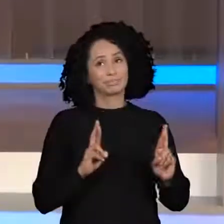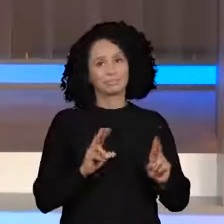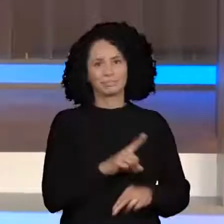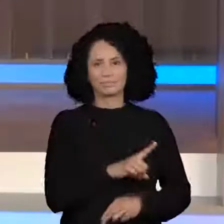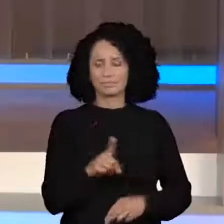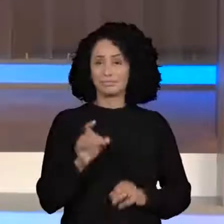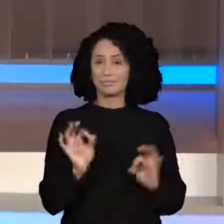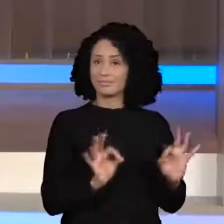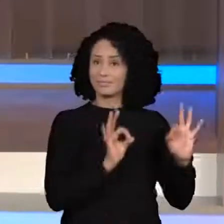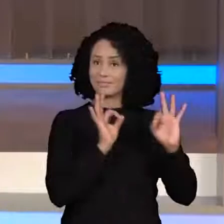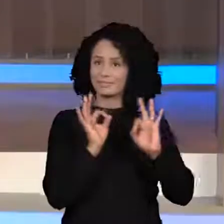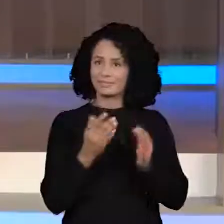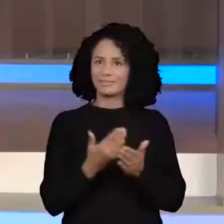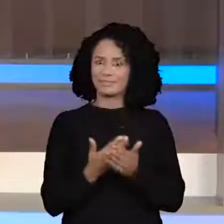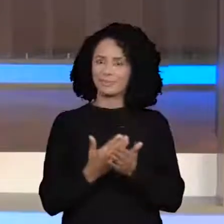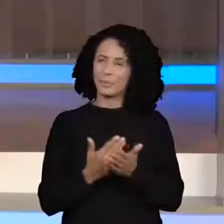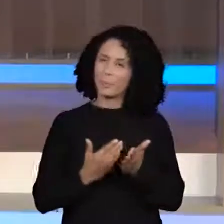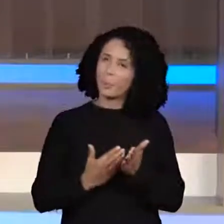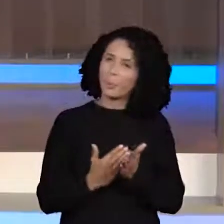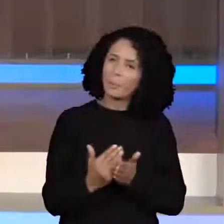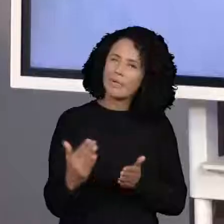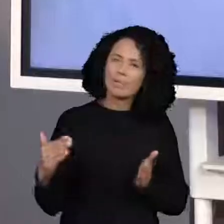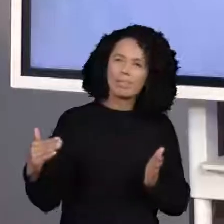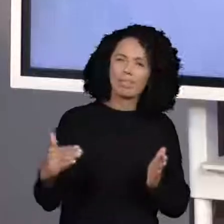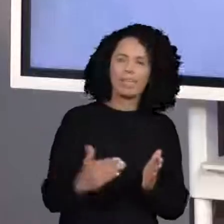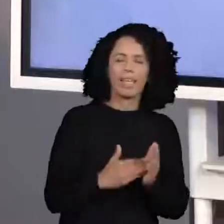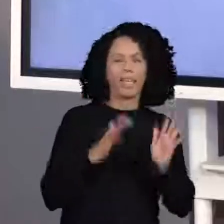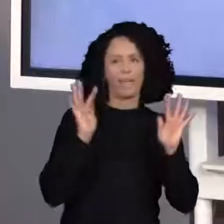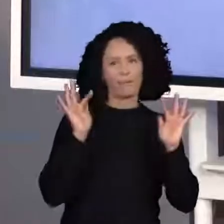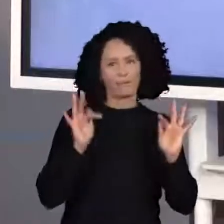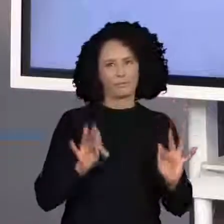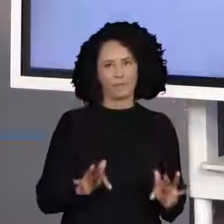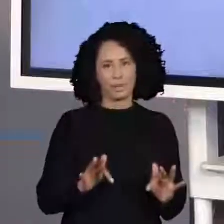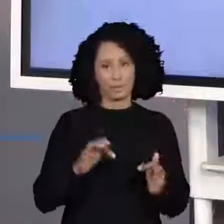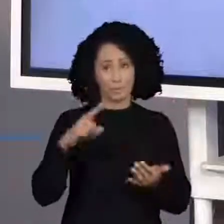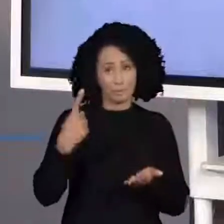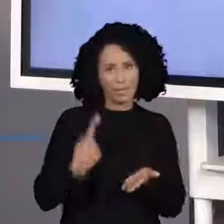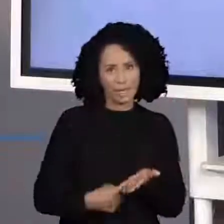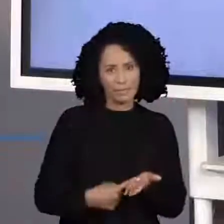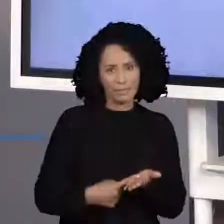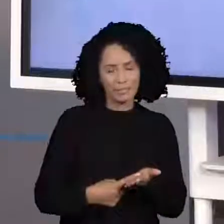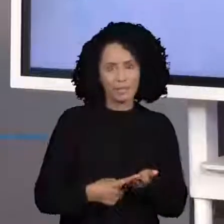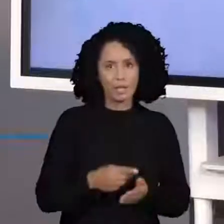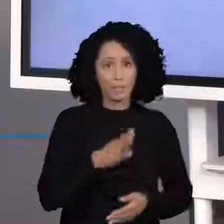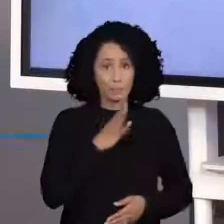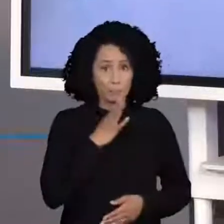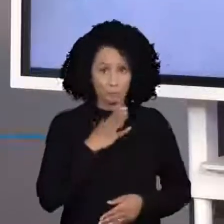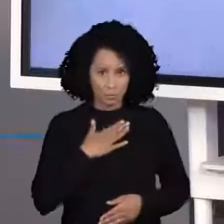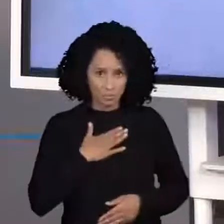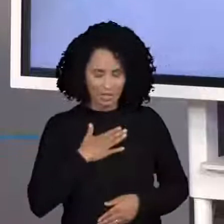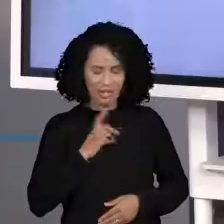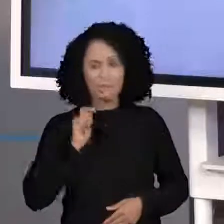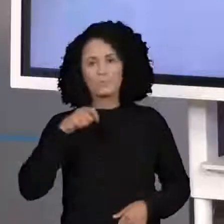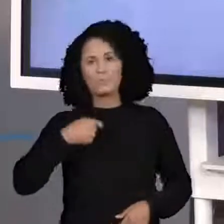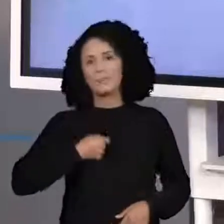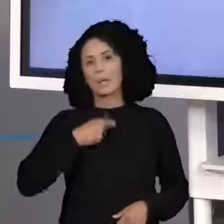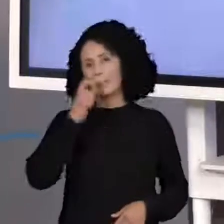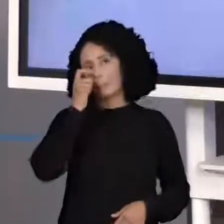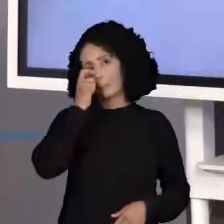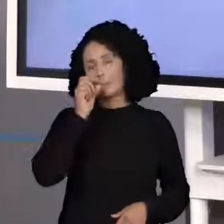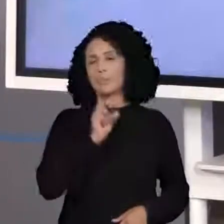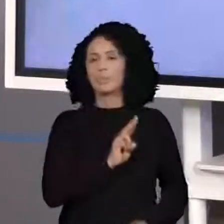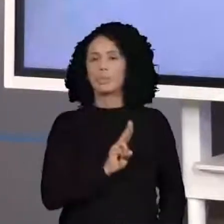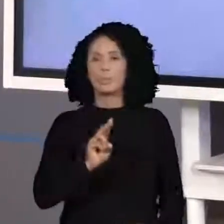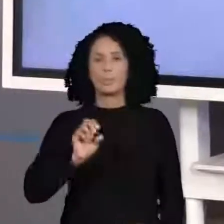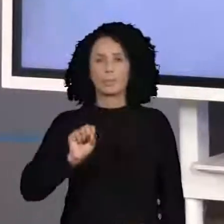do início ao fim, pessoal? Nós combinado. Vocês já me conhecem, eu sou o professor Seba Nunes e hoje vamos viajar